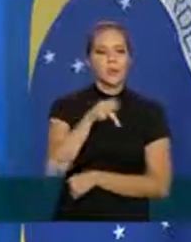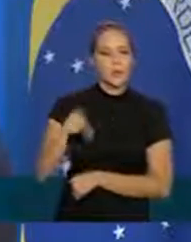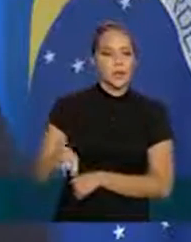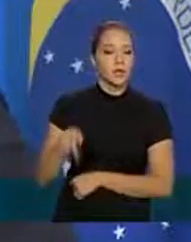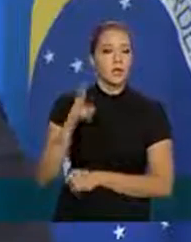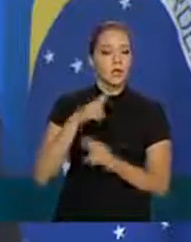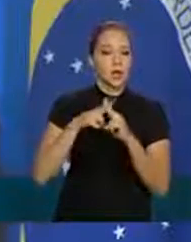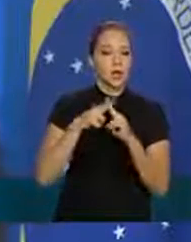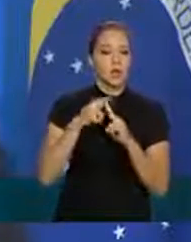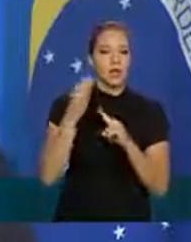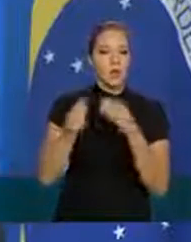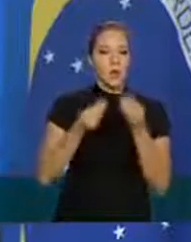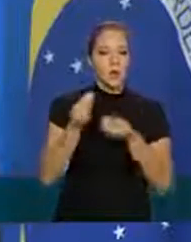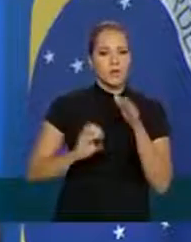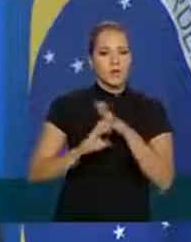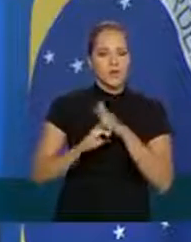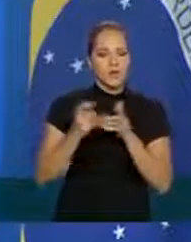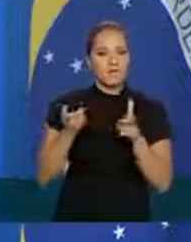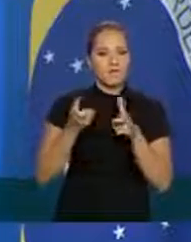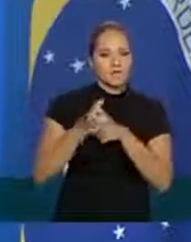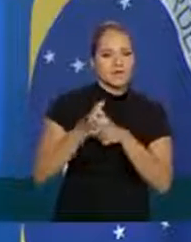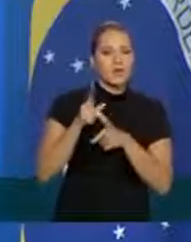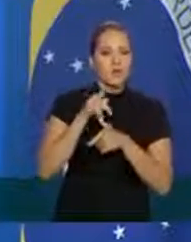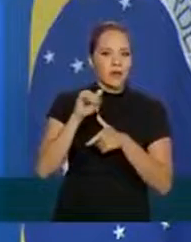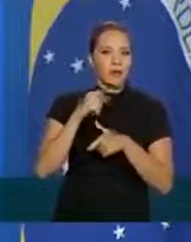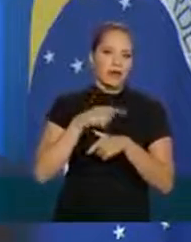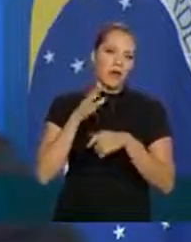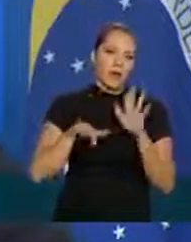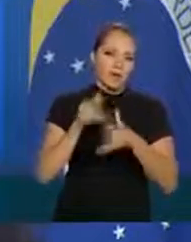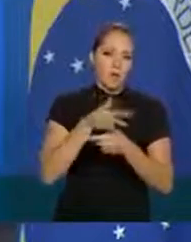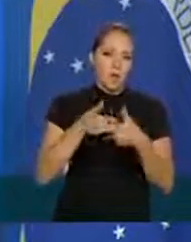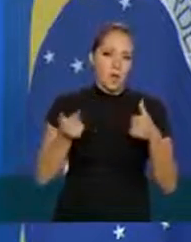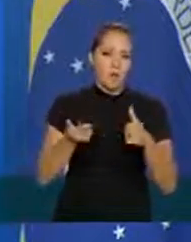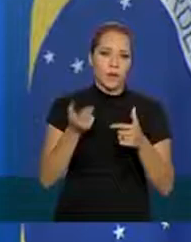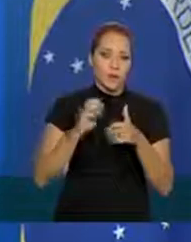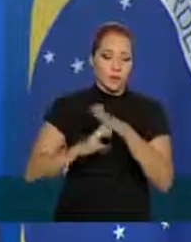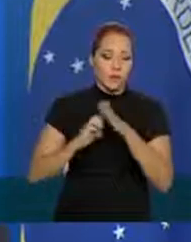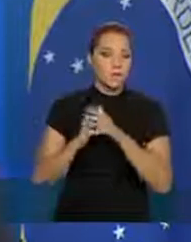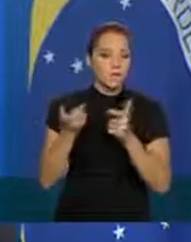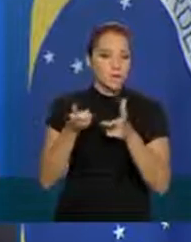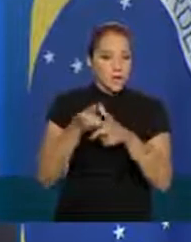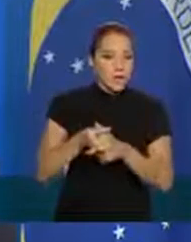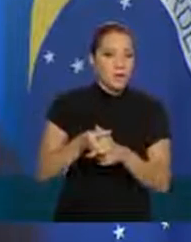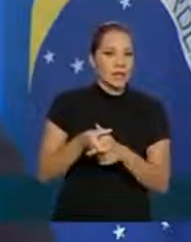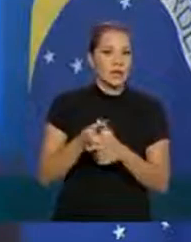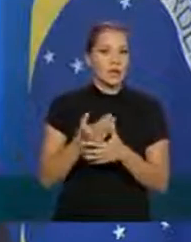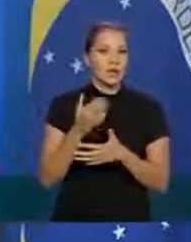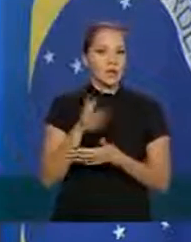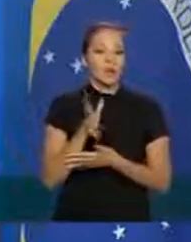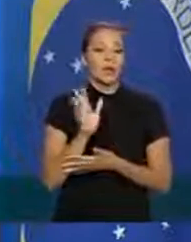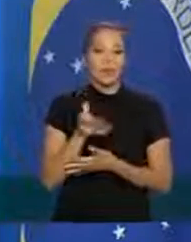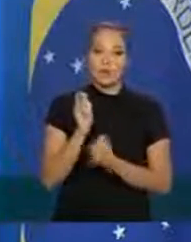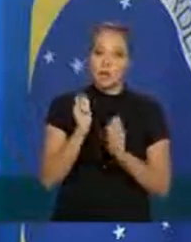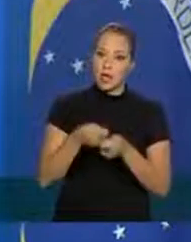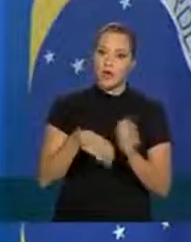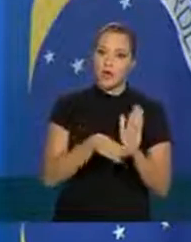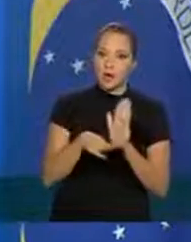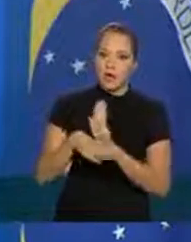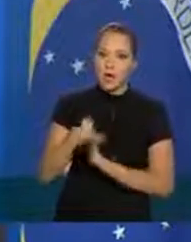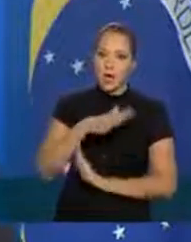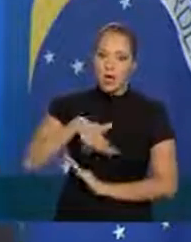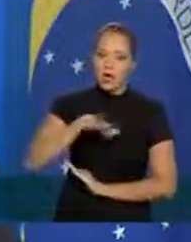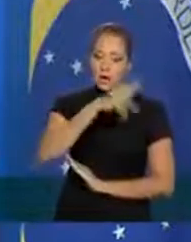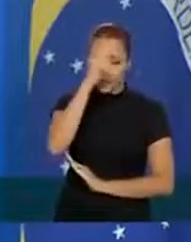sobre as micro empresas e nós vamos ter alguma coisa em breve para as micro empresas e as medidas que foram adotadas atendem bastante o setor